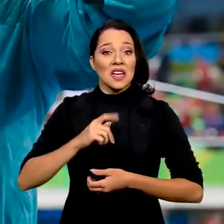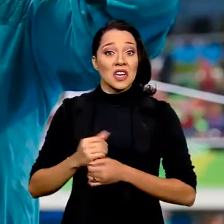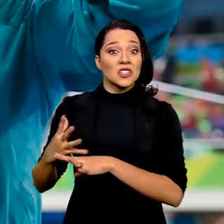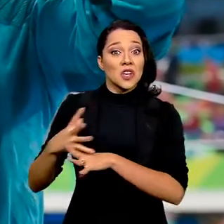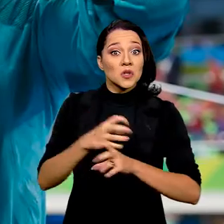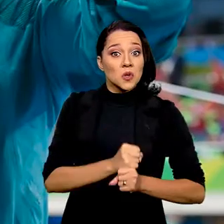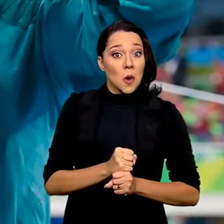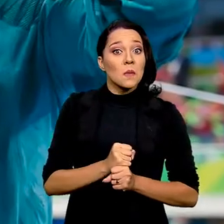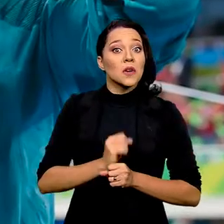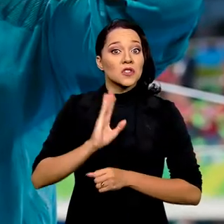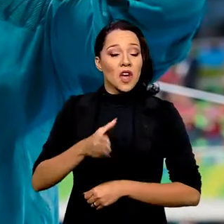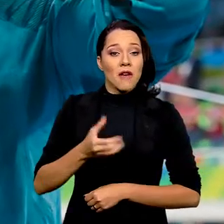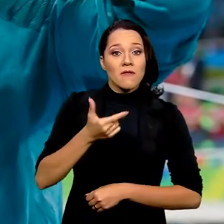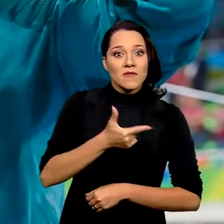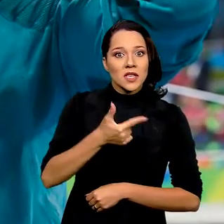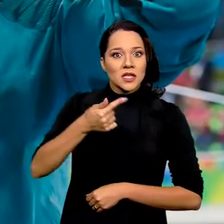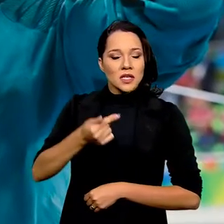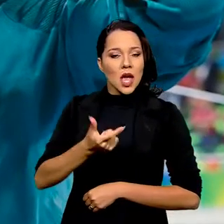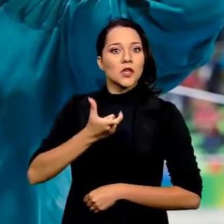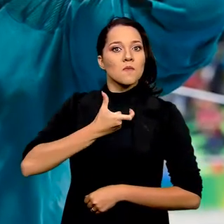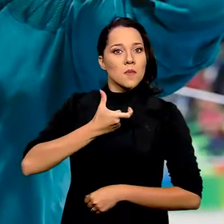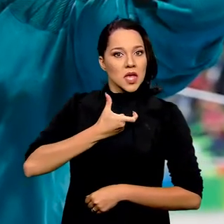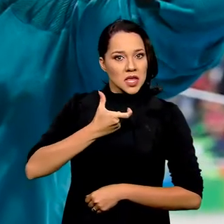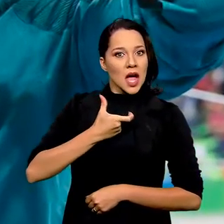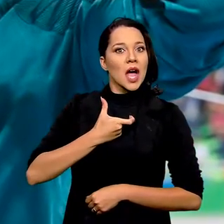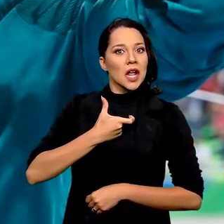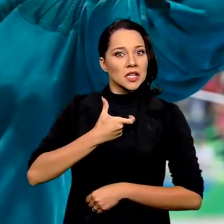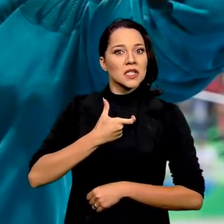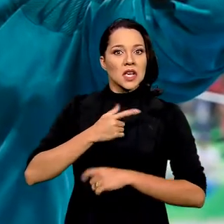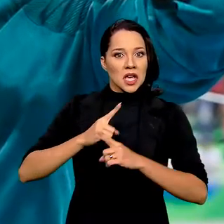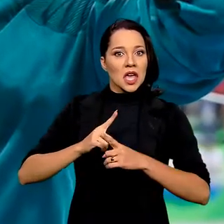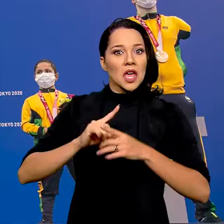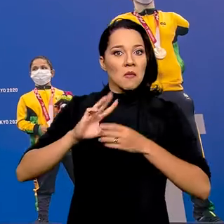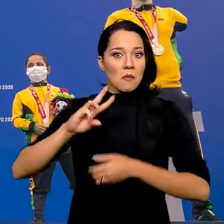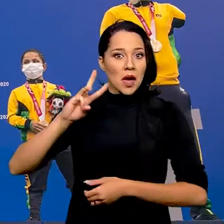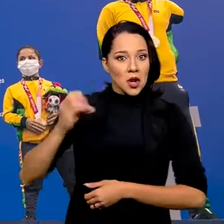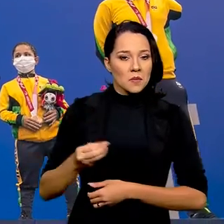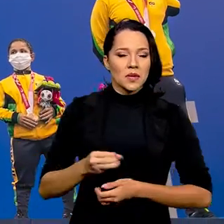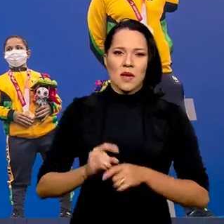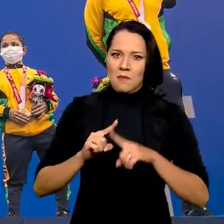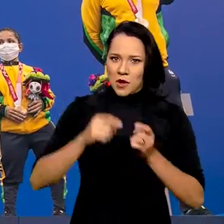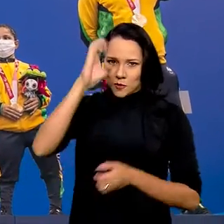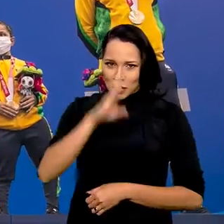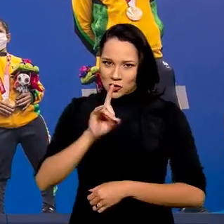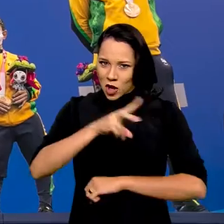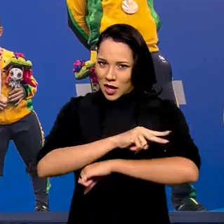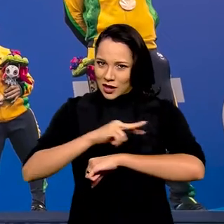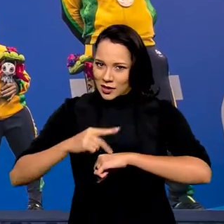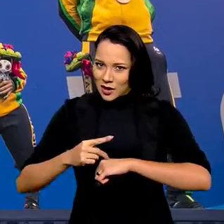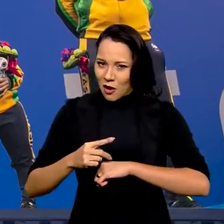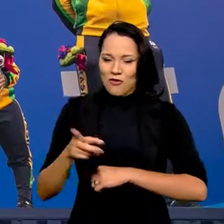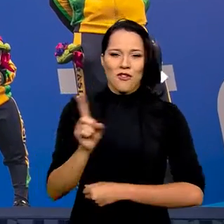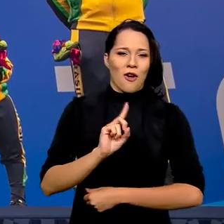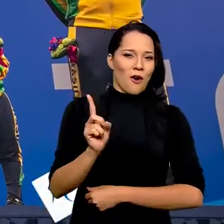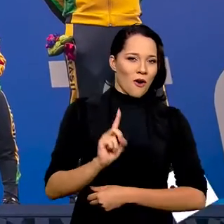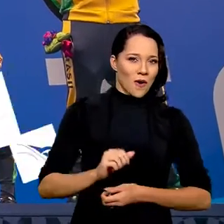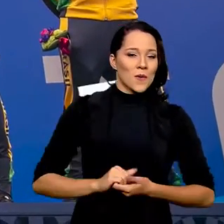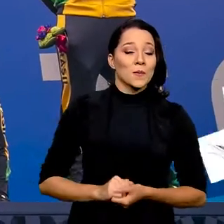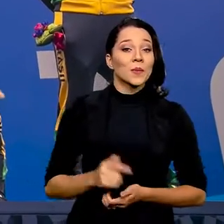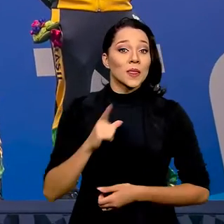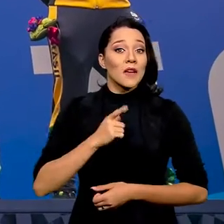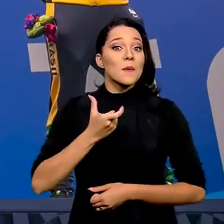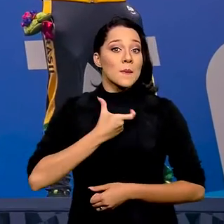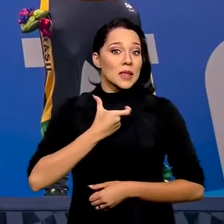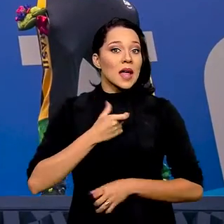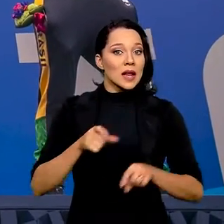Ao todo ele já conquistou 27 medalhas em Paralimpíadas. Mas o Brasil não é só natação na Paralimpíada não, viu?